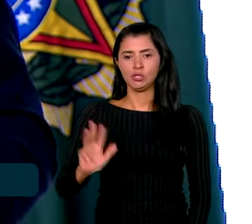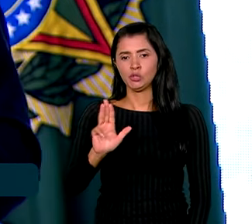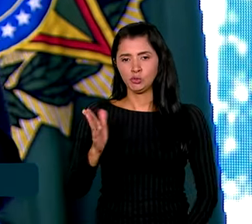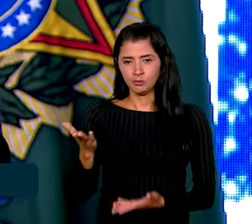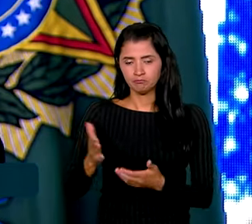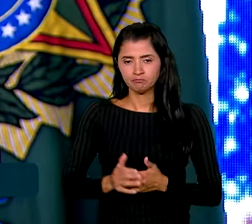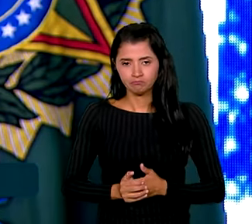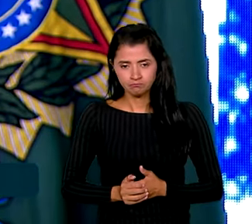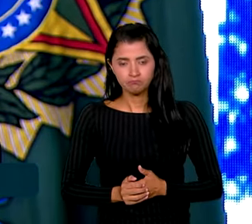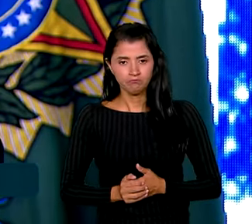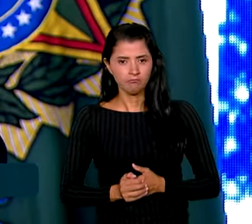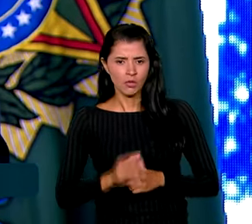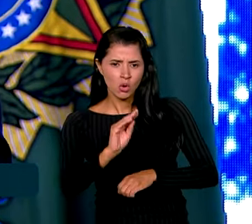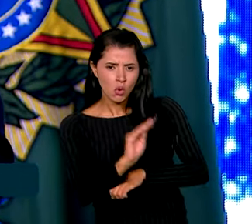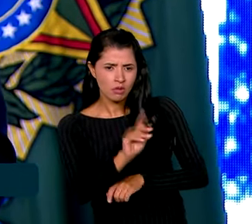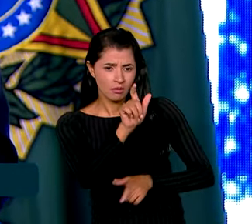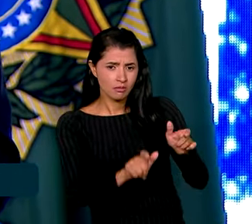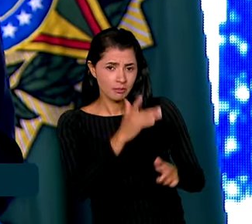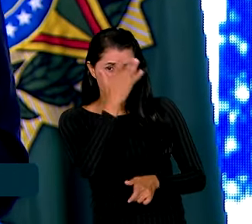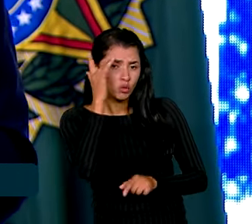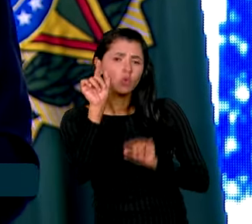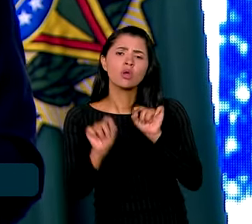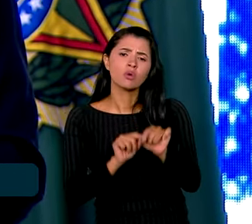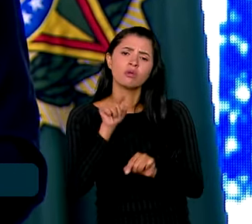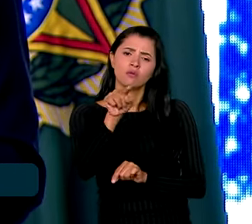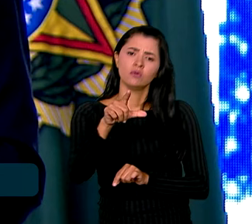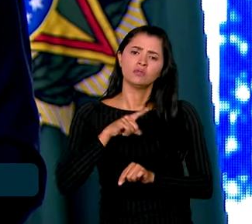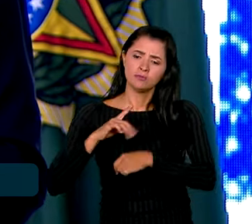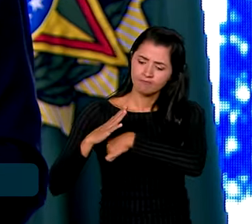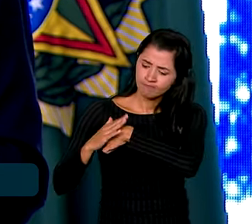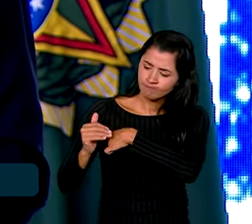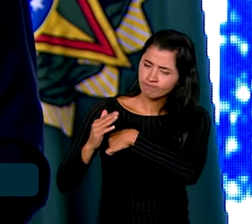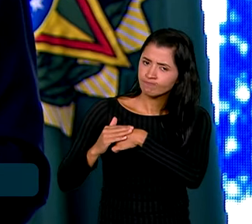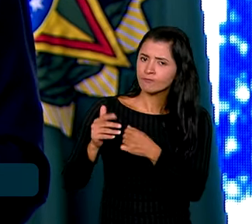Cuidar de gente significa você ter afeto,